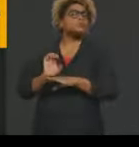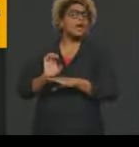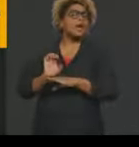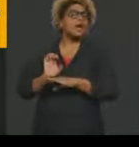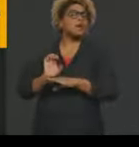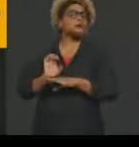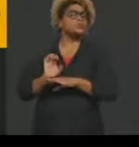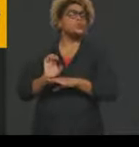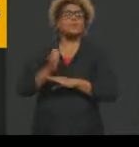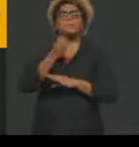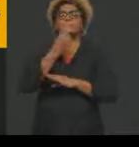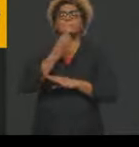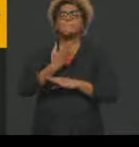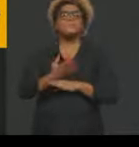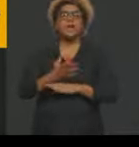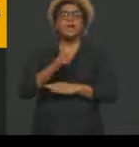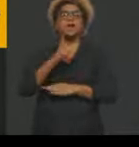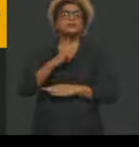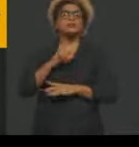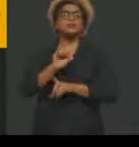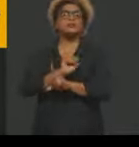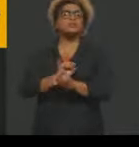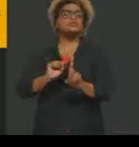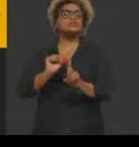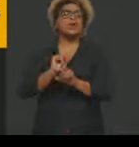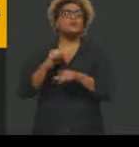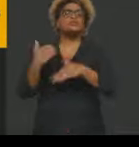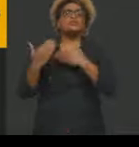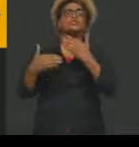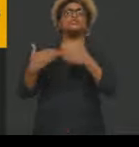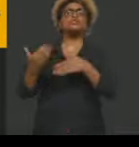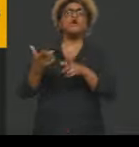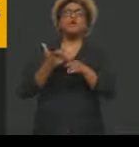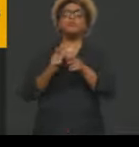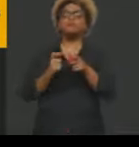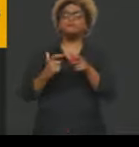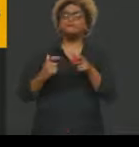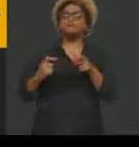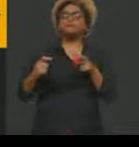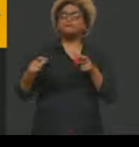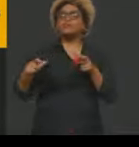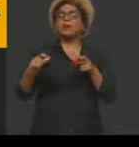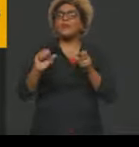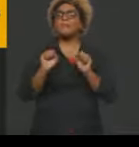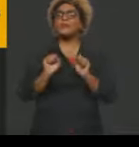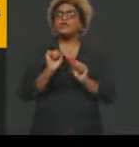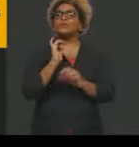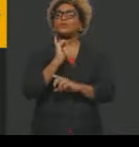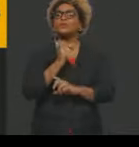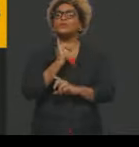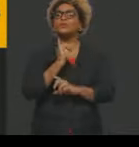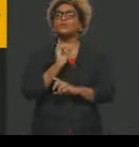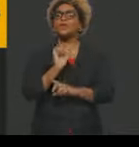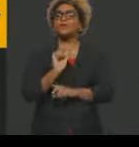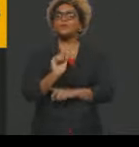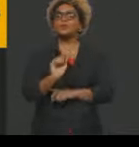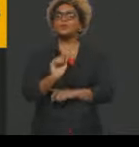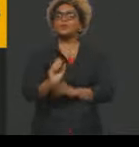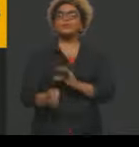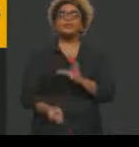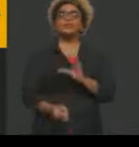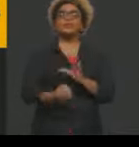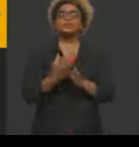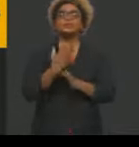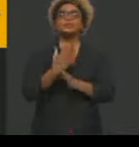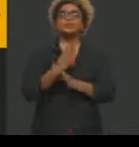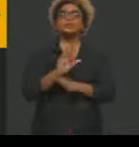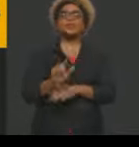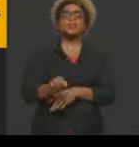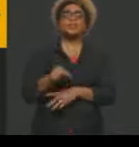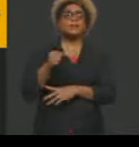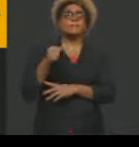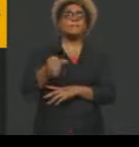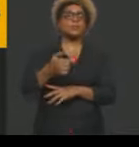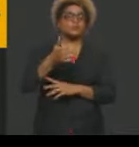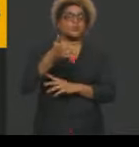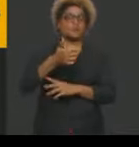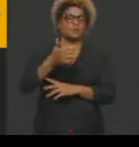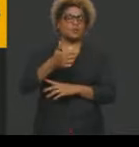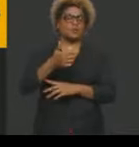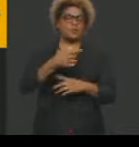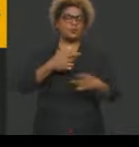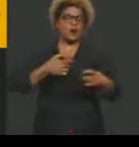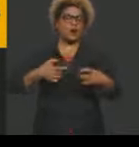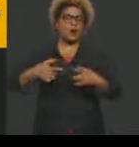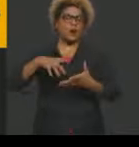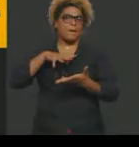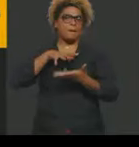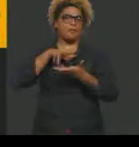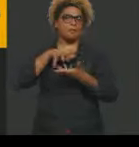desenvolve, como é que ele cresce, né, então a gente pode dizer aí que ele surge, né, após a Segunda Guerra Mundial e